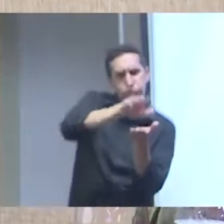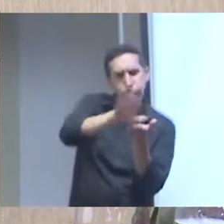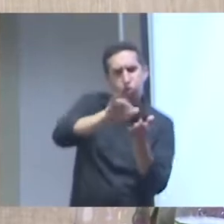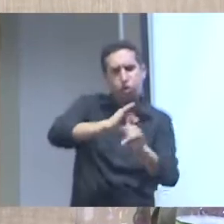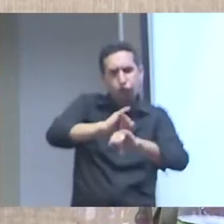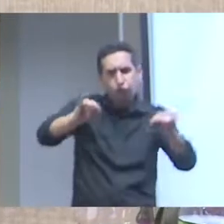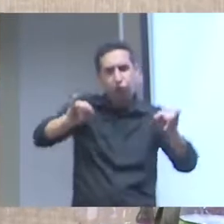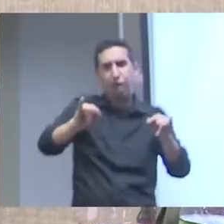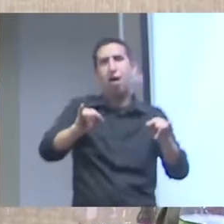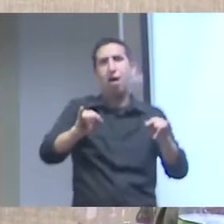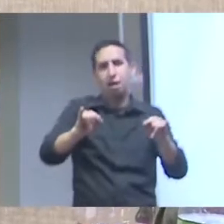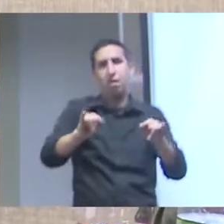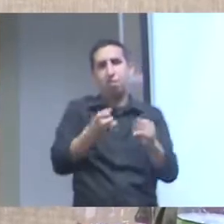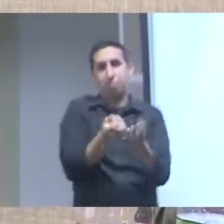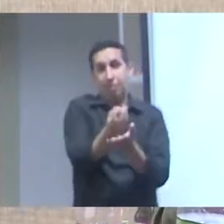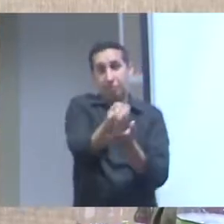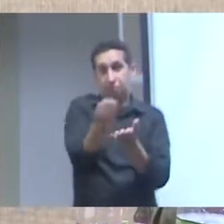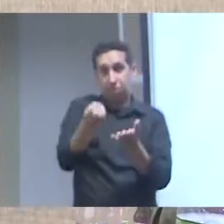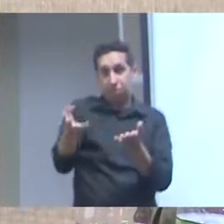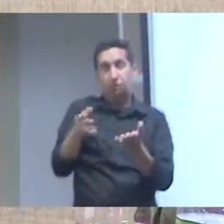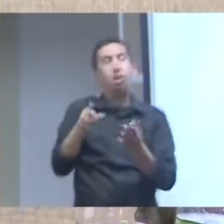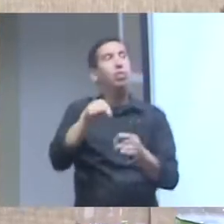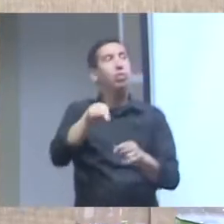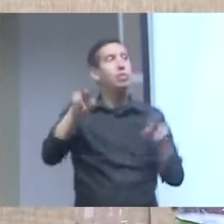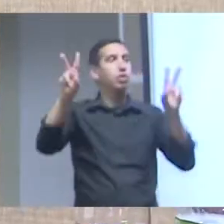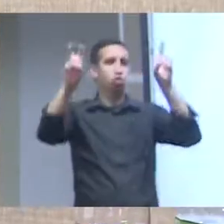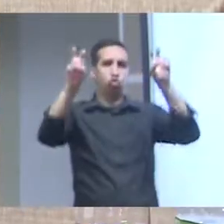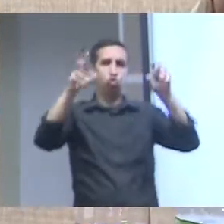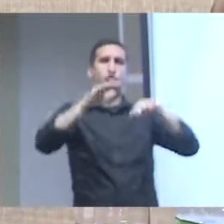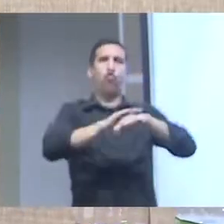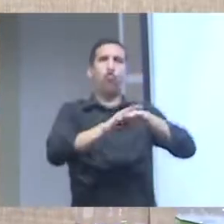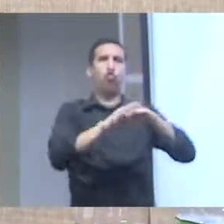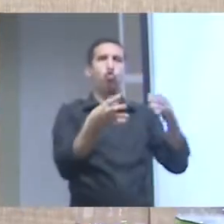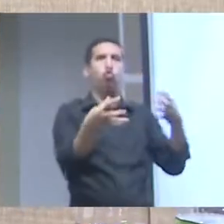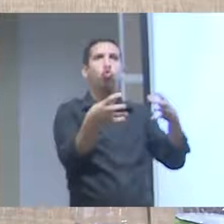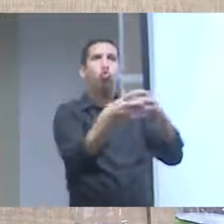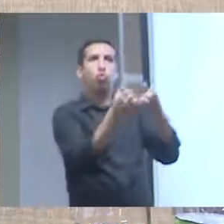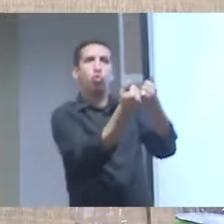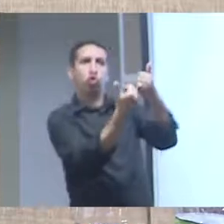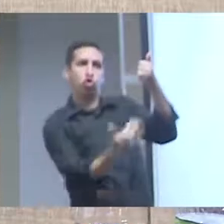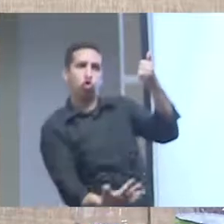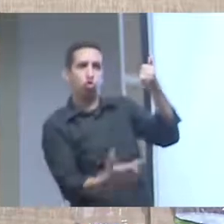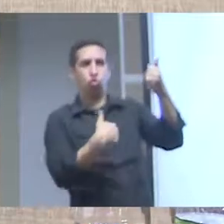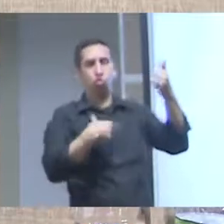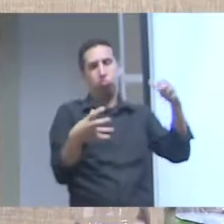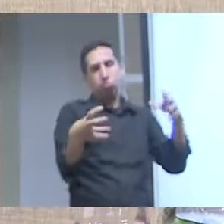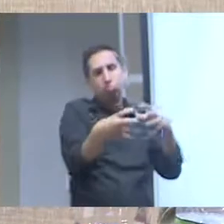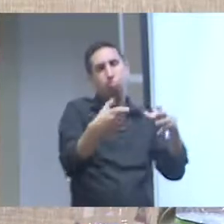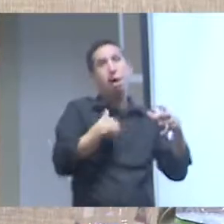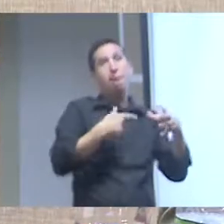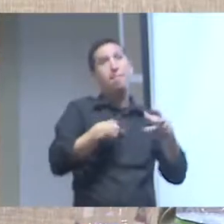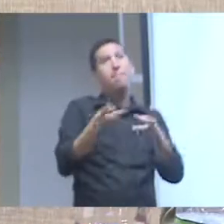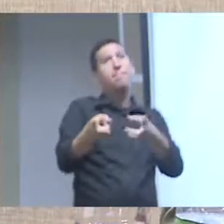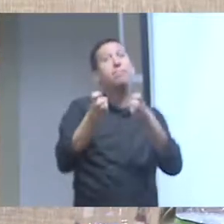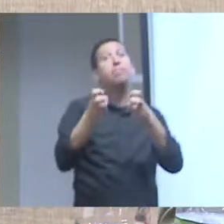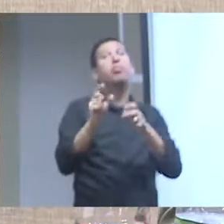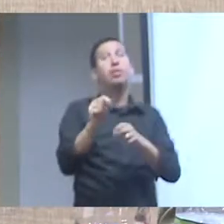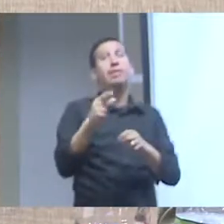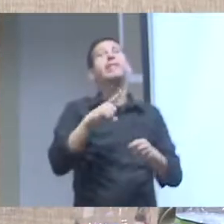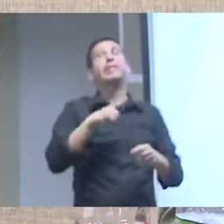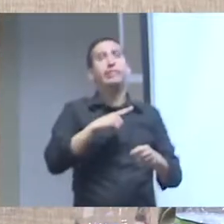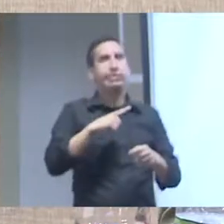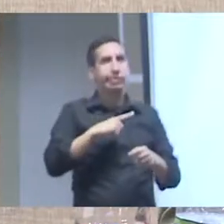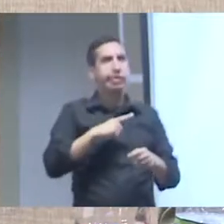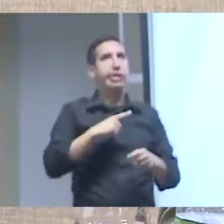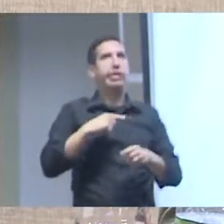pesquisa a minha percepção era que temos várias gerações de pesquisadores no Instituto Jardim Botânico do Rio de